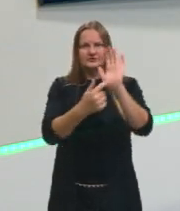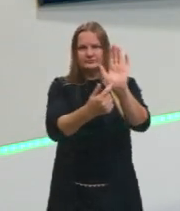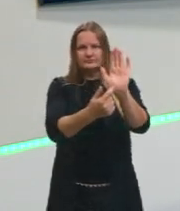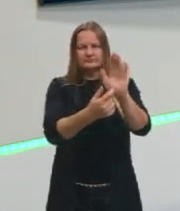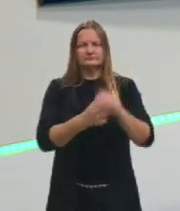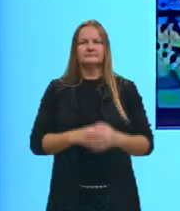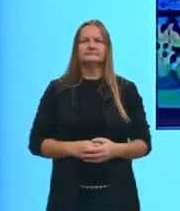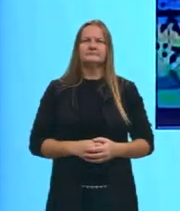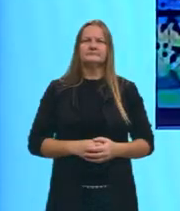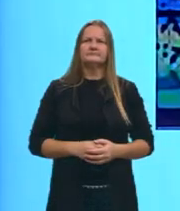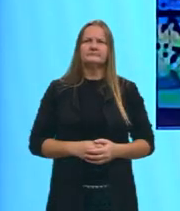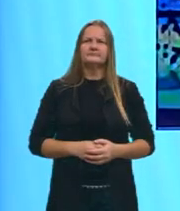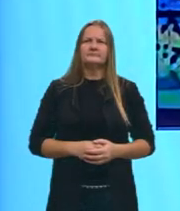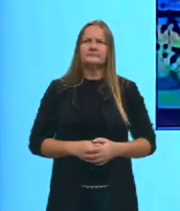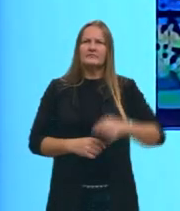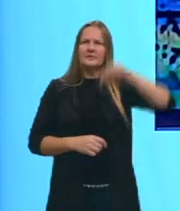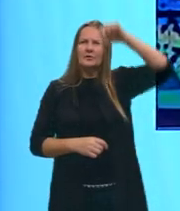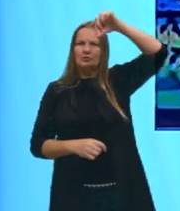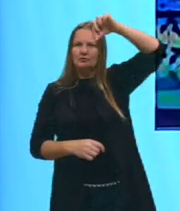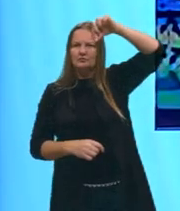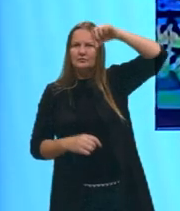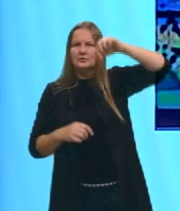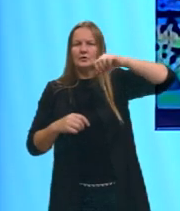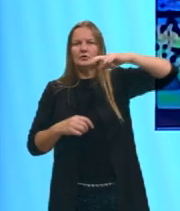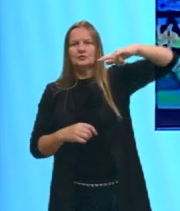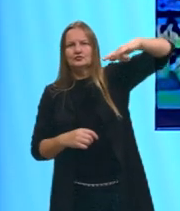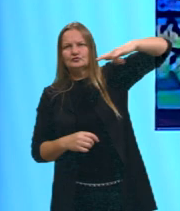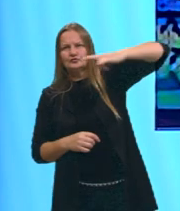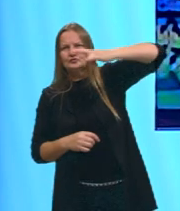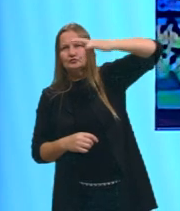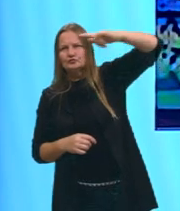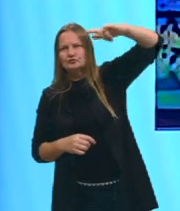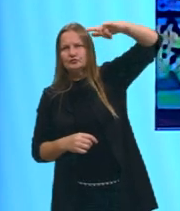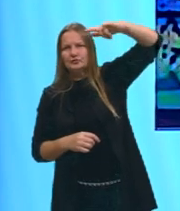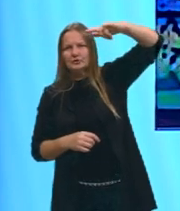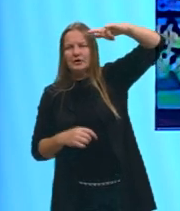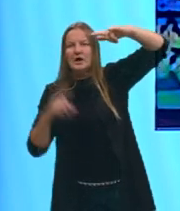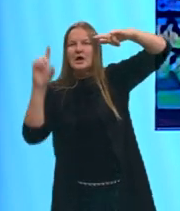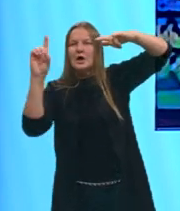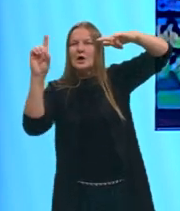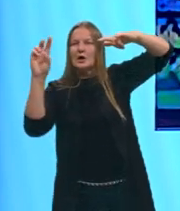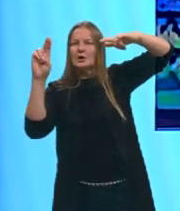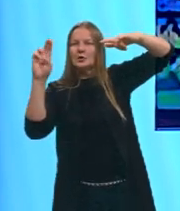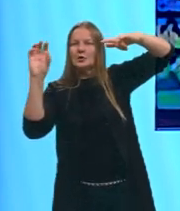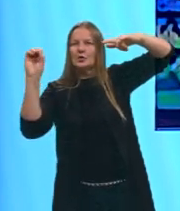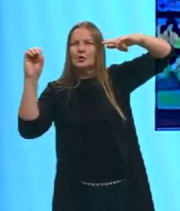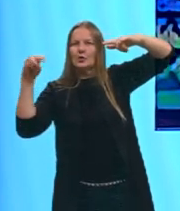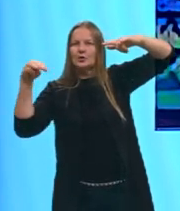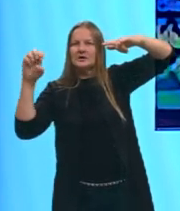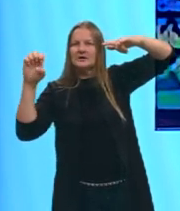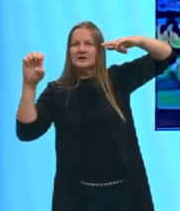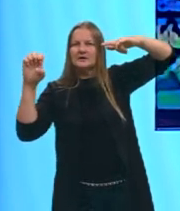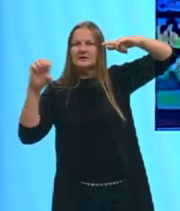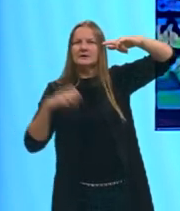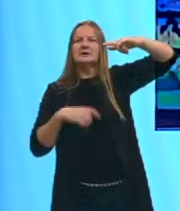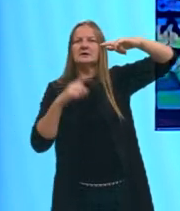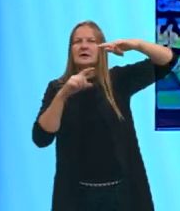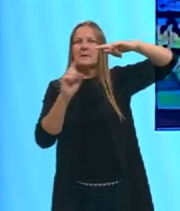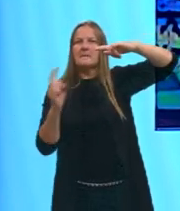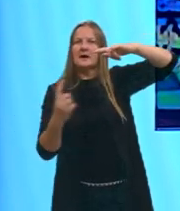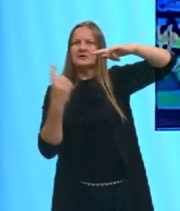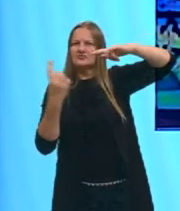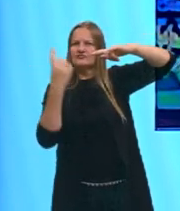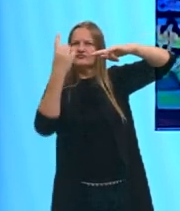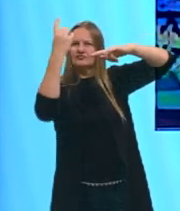nós temos então a campo, que é o dronezinho, né, gurizada? O drone é bem clássico. Um pouco mais de altitude,